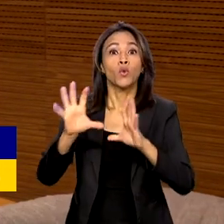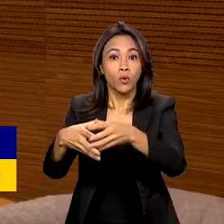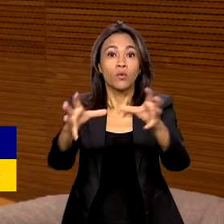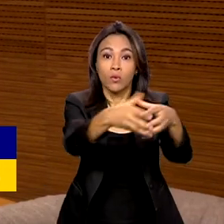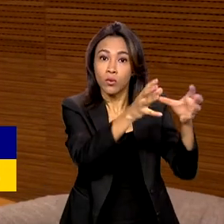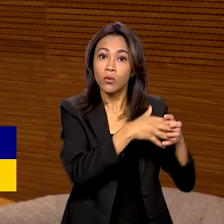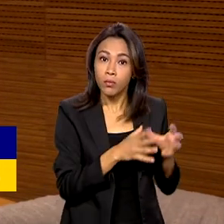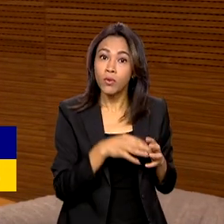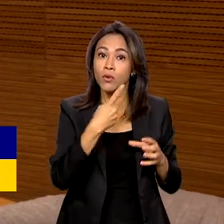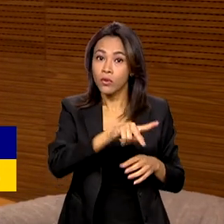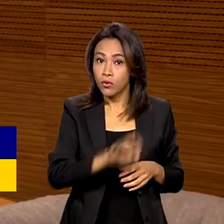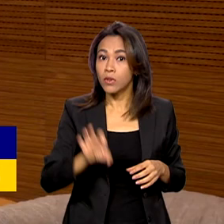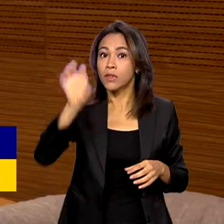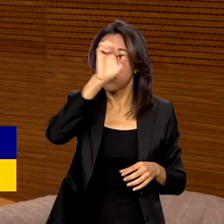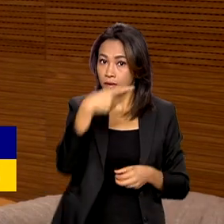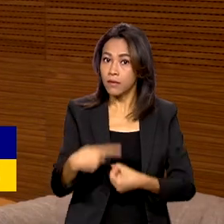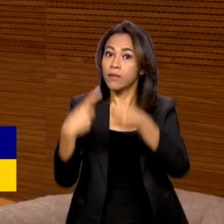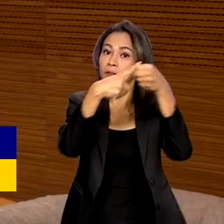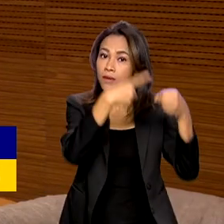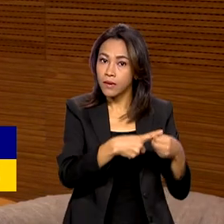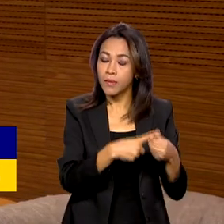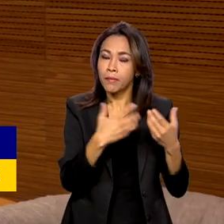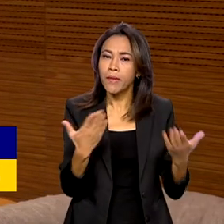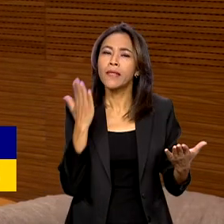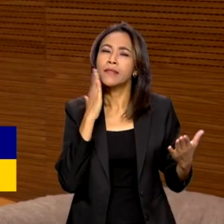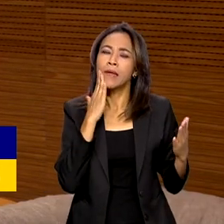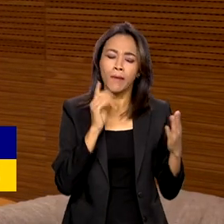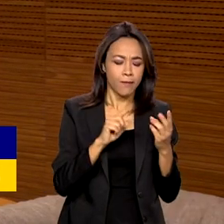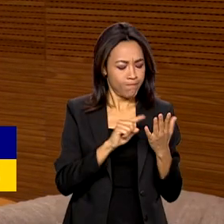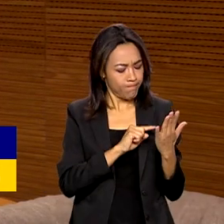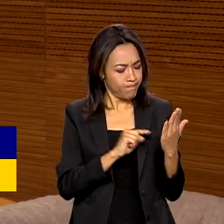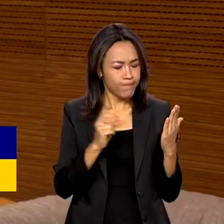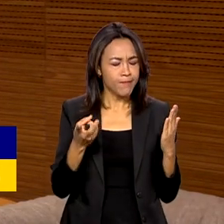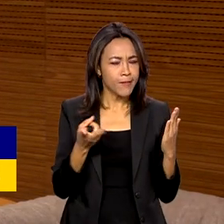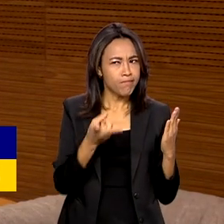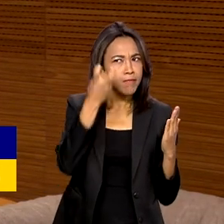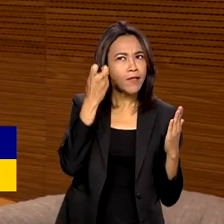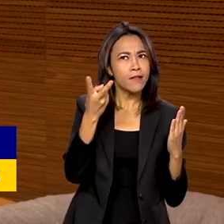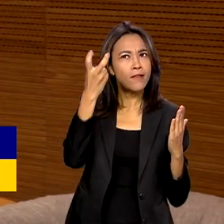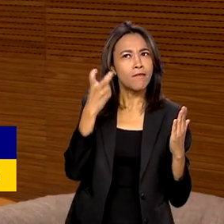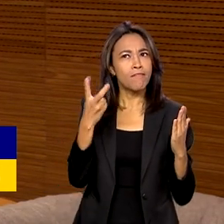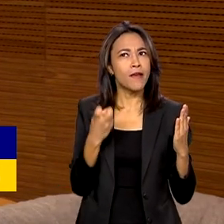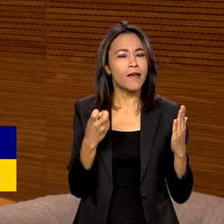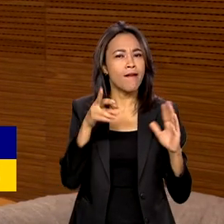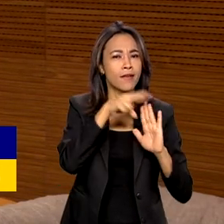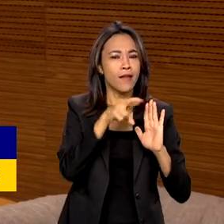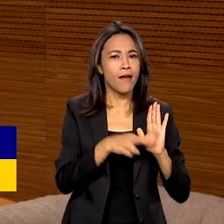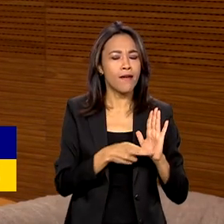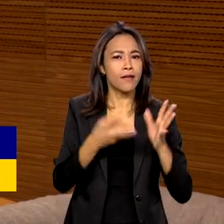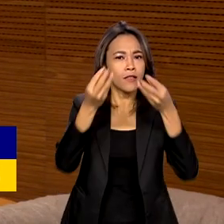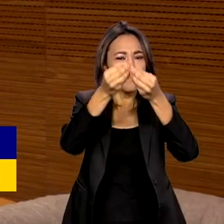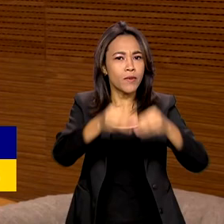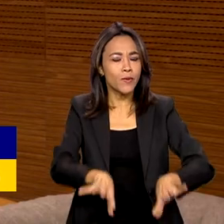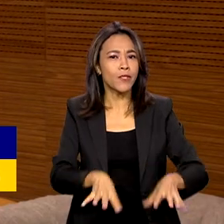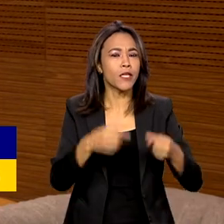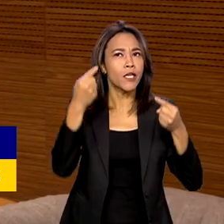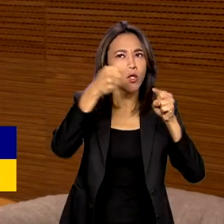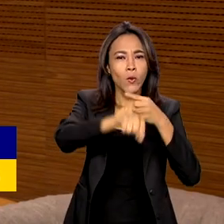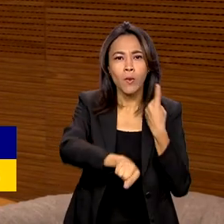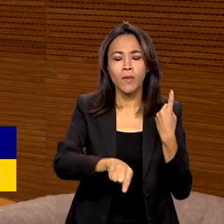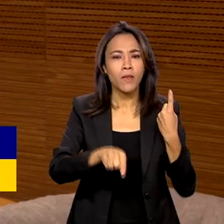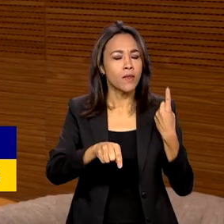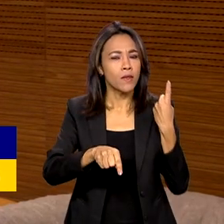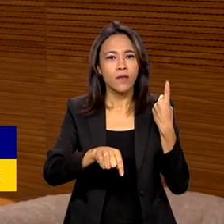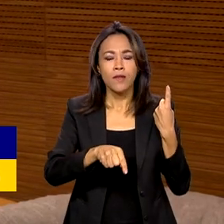União, dos estados e municípios Para identificar normas que geram custos excessivos ou inadequados ao